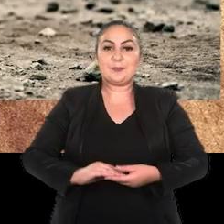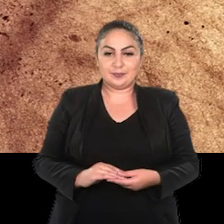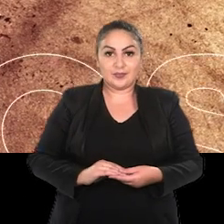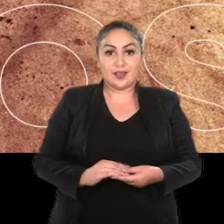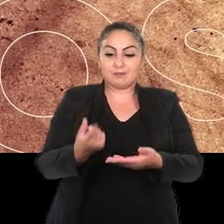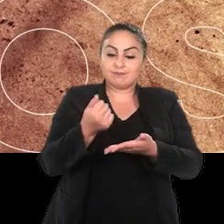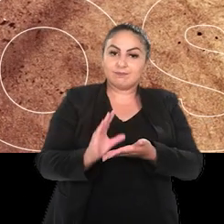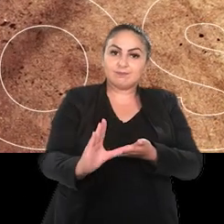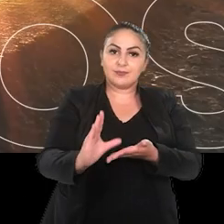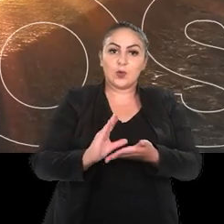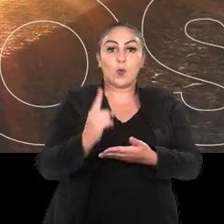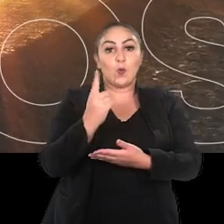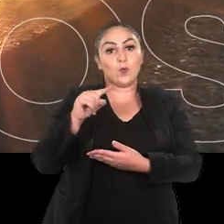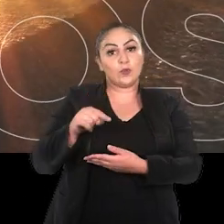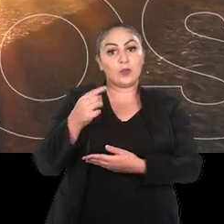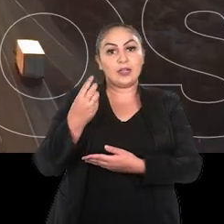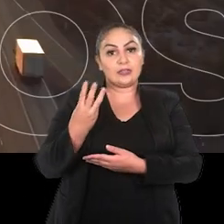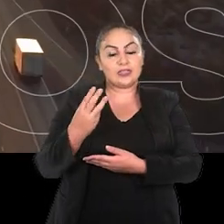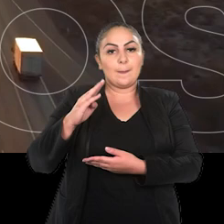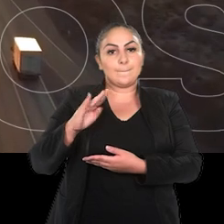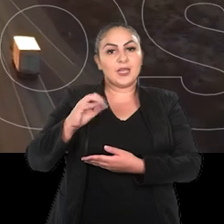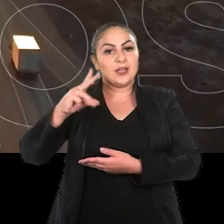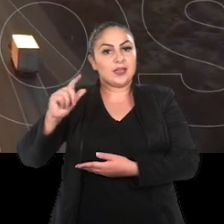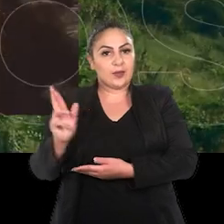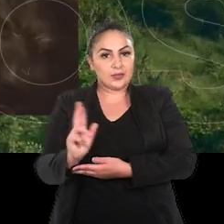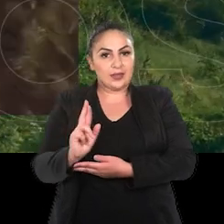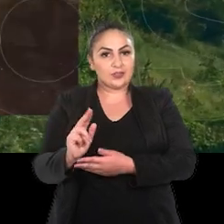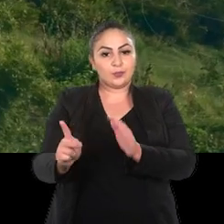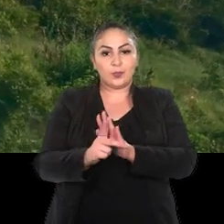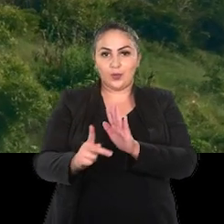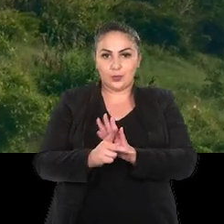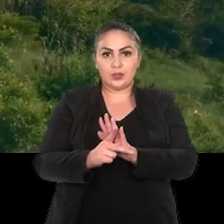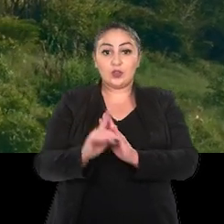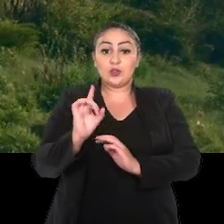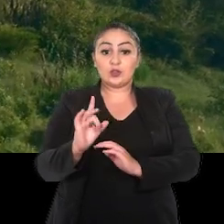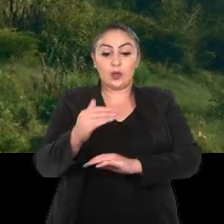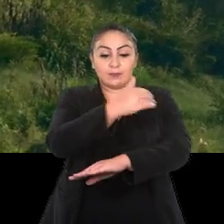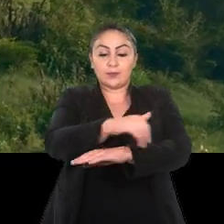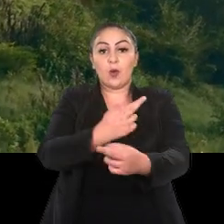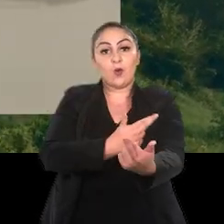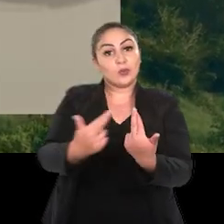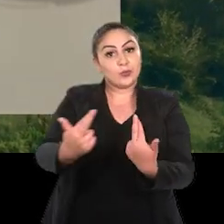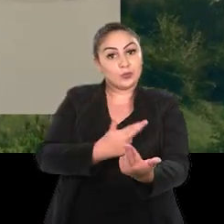Estão sendo investidos 1,3 bilhão de reais com recursos próprios apenas em estradas,